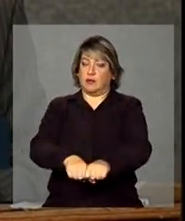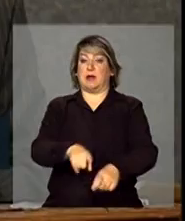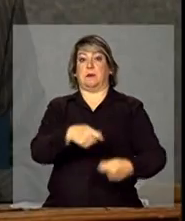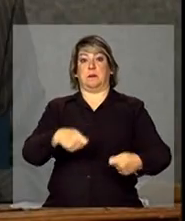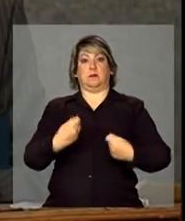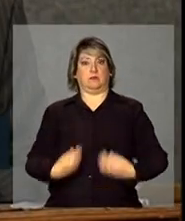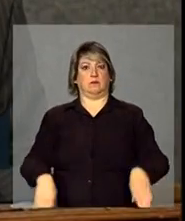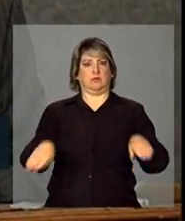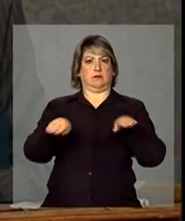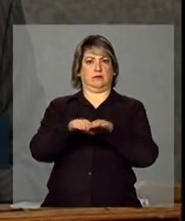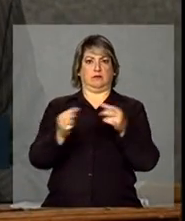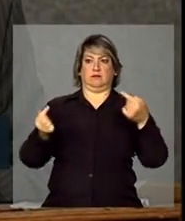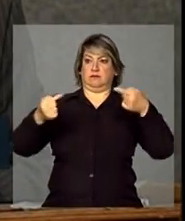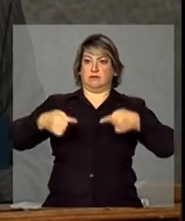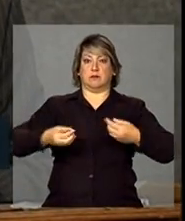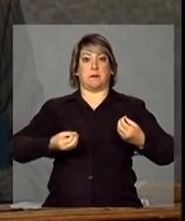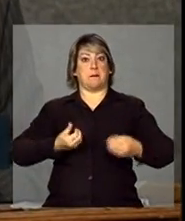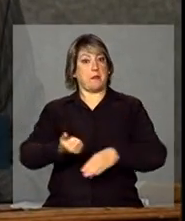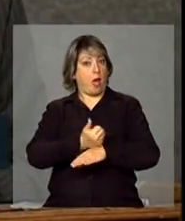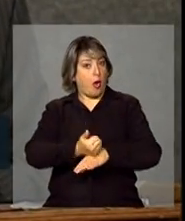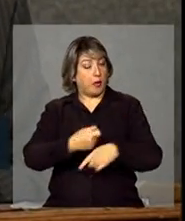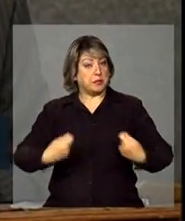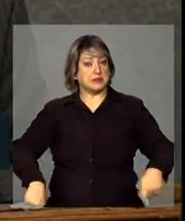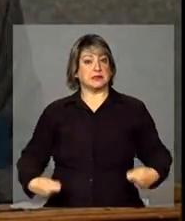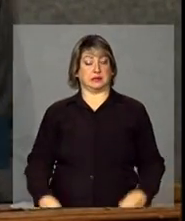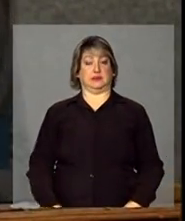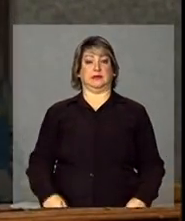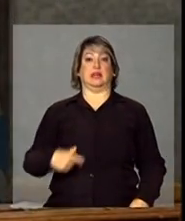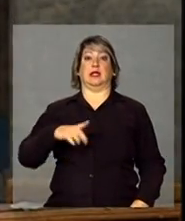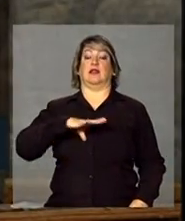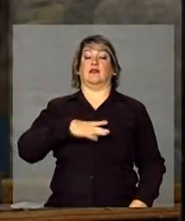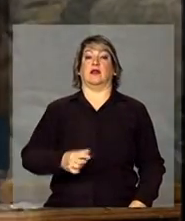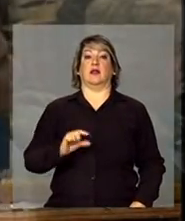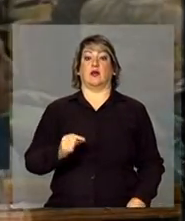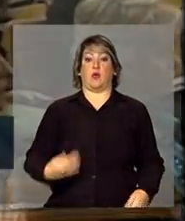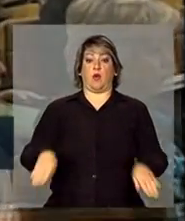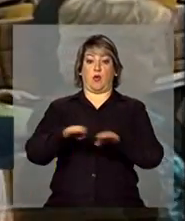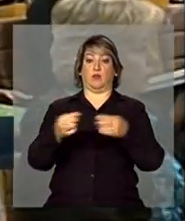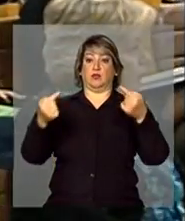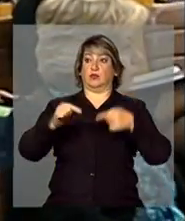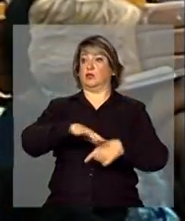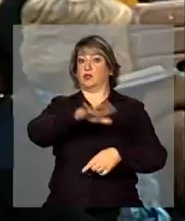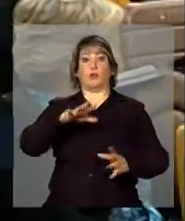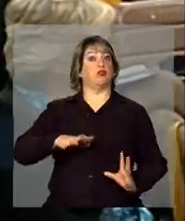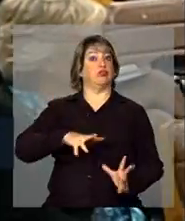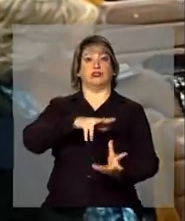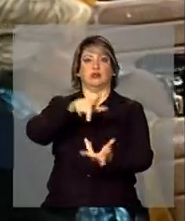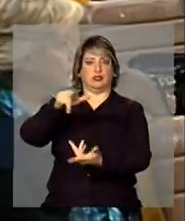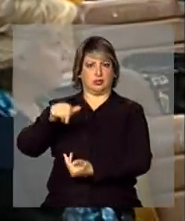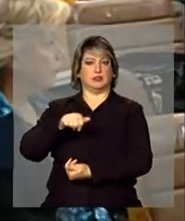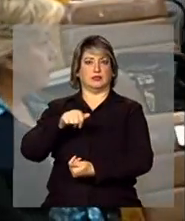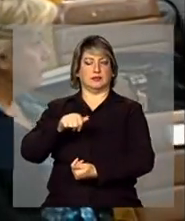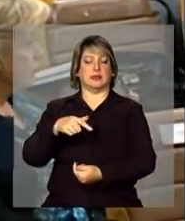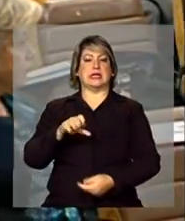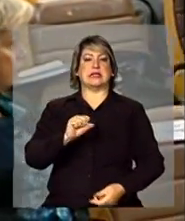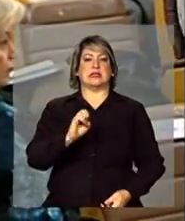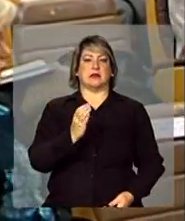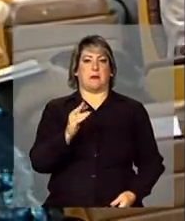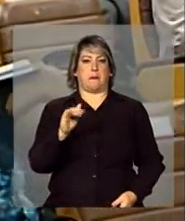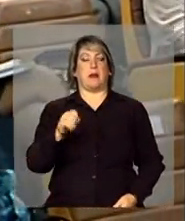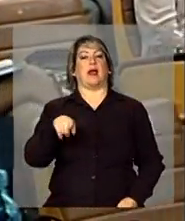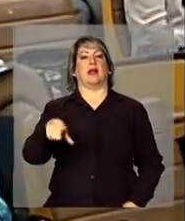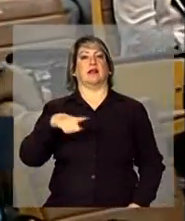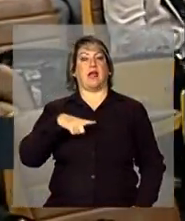competitivo, ele tem um desafio em termos da competição que ele enfrenta, é global, e para o Sebrae, que tem essa